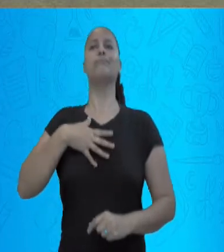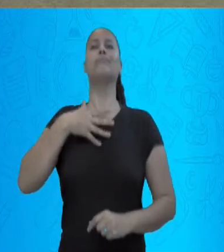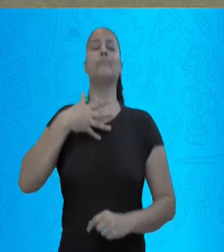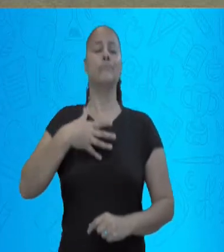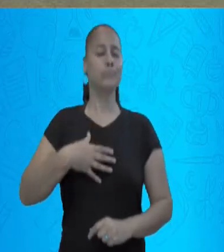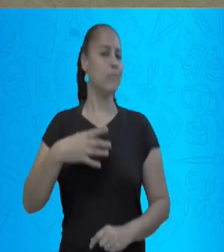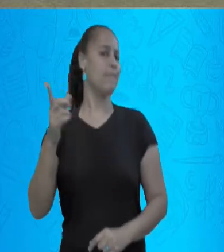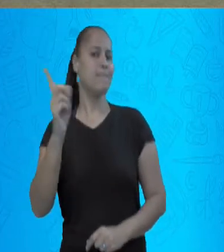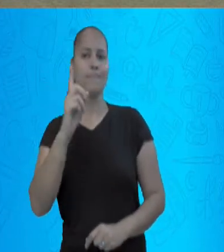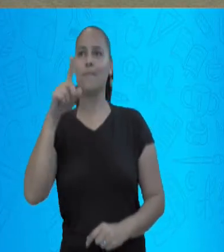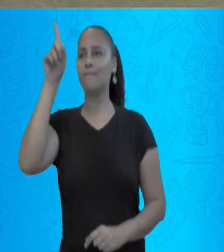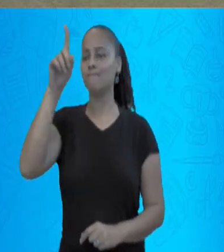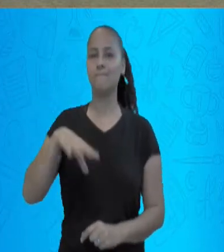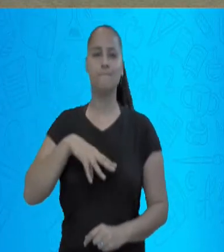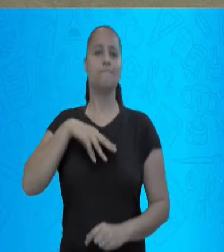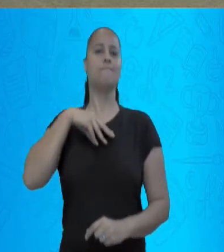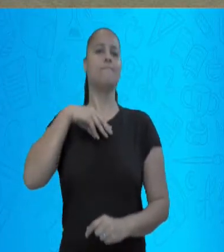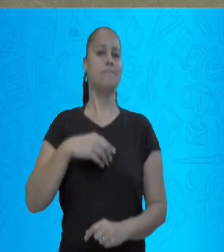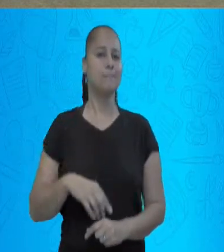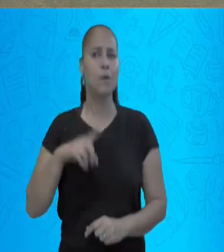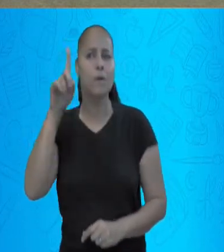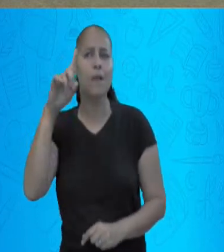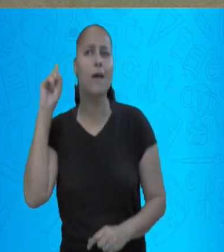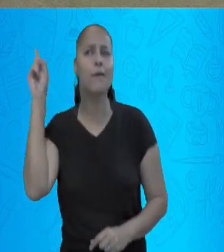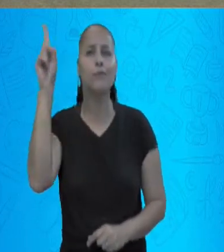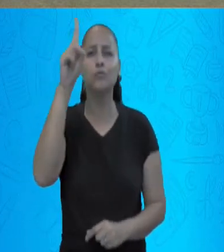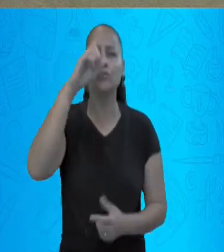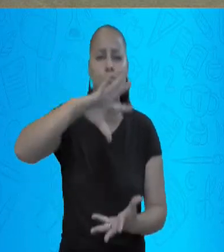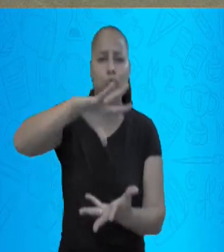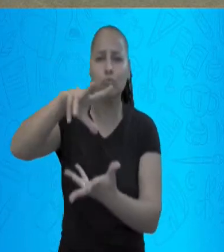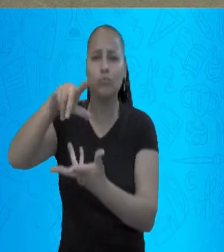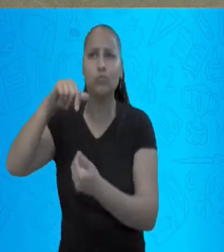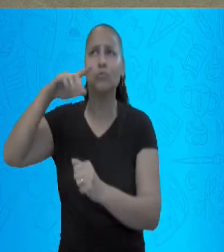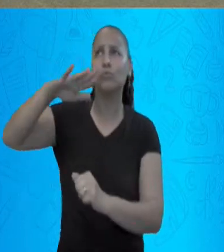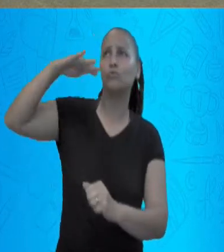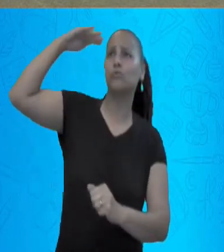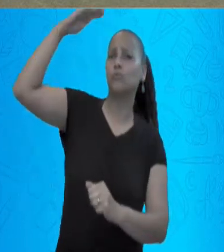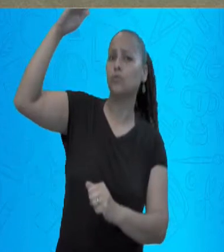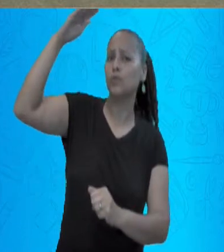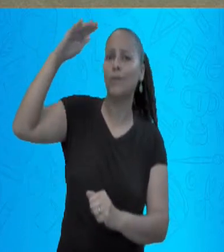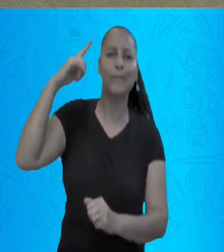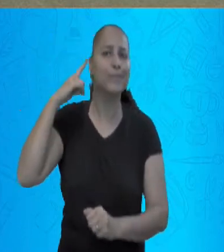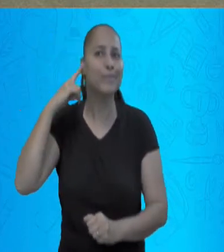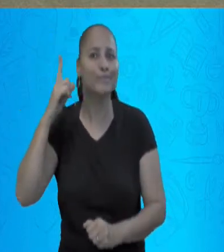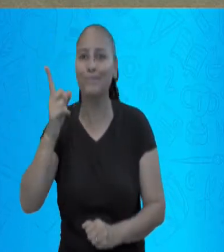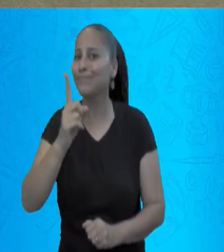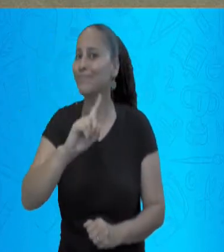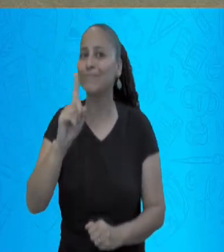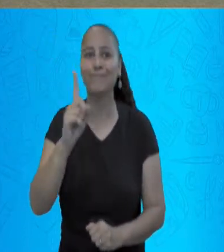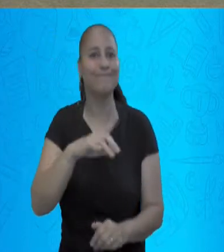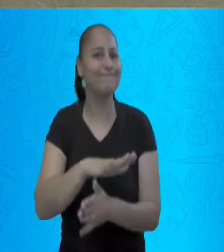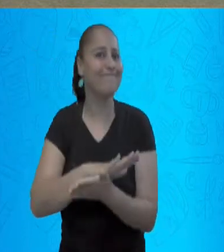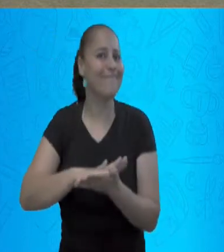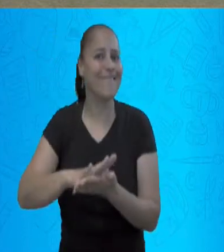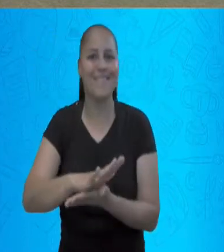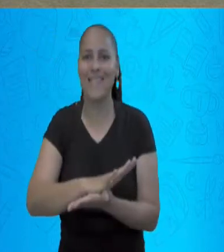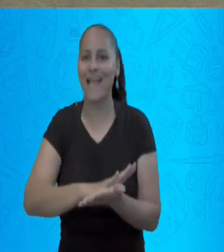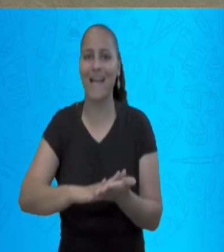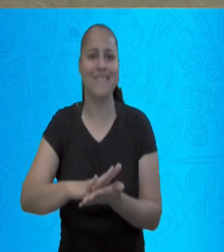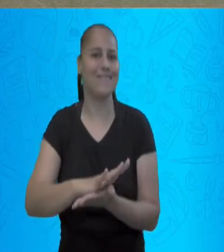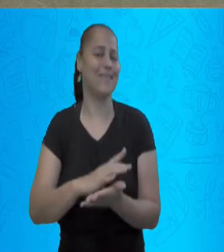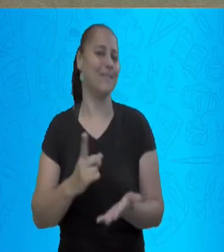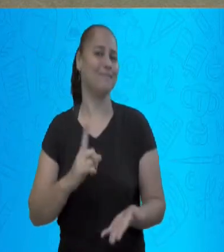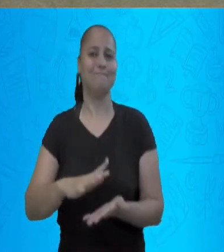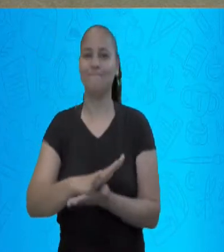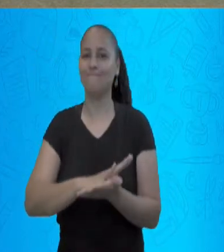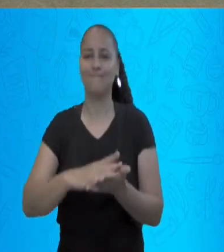seja, lá todas as coisas que acontecem lá em cima, os sons não